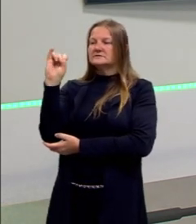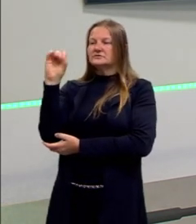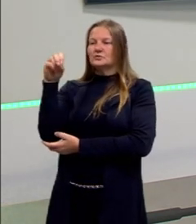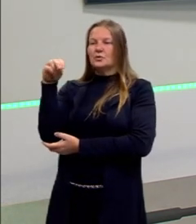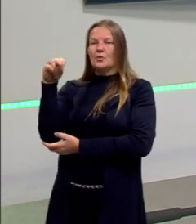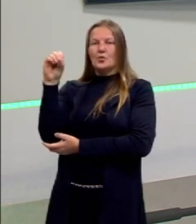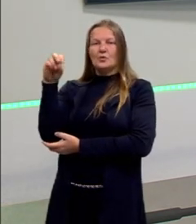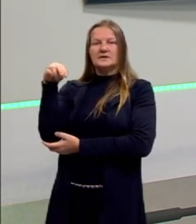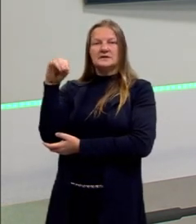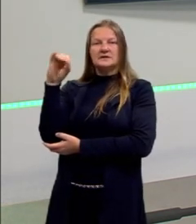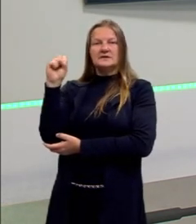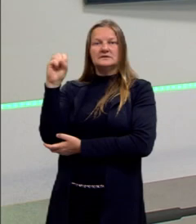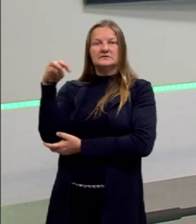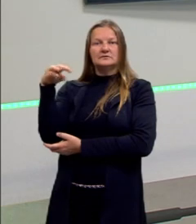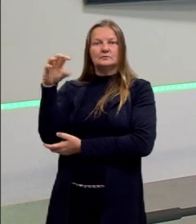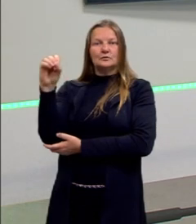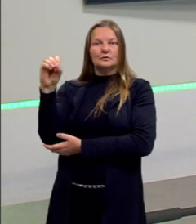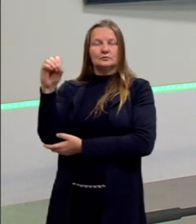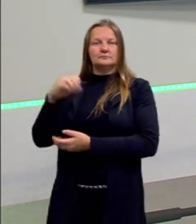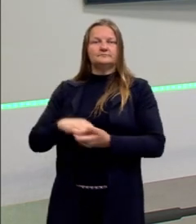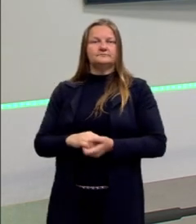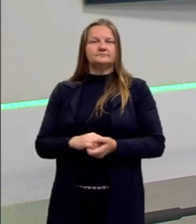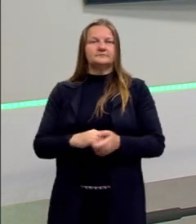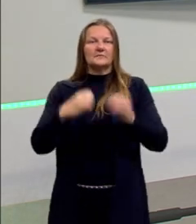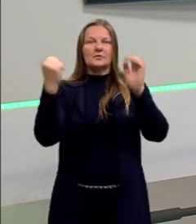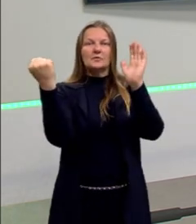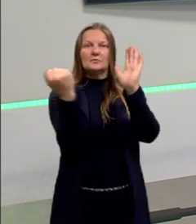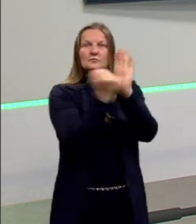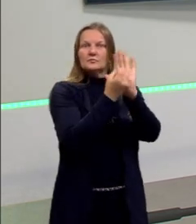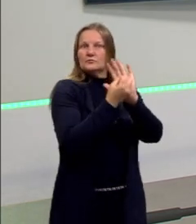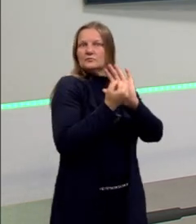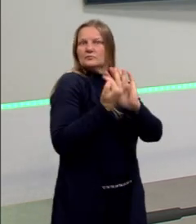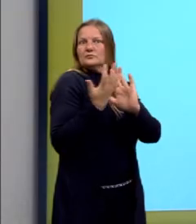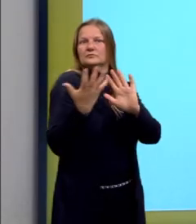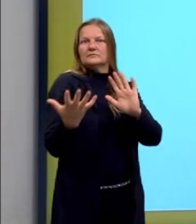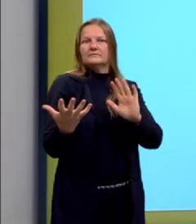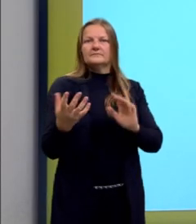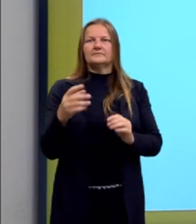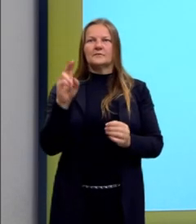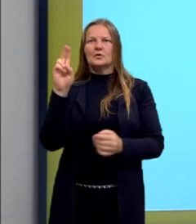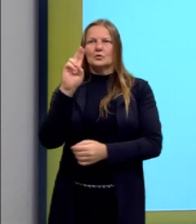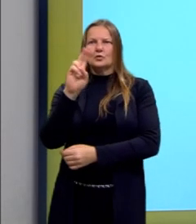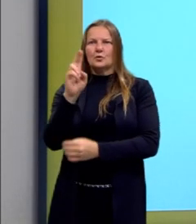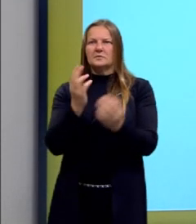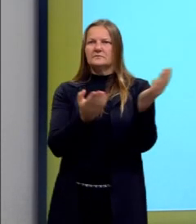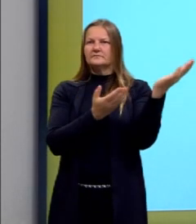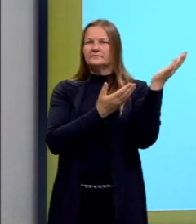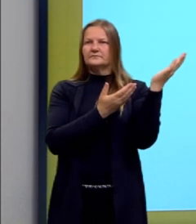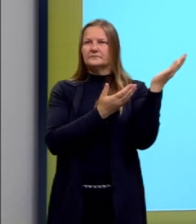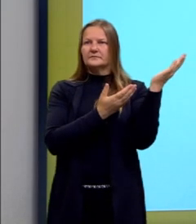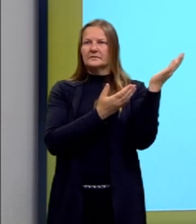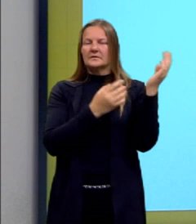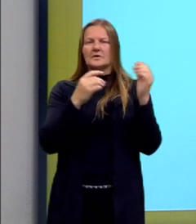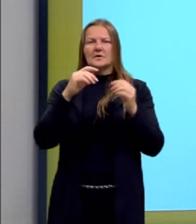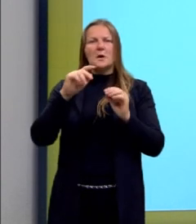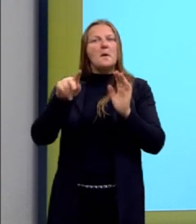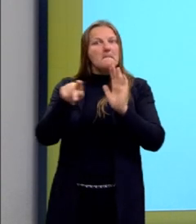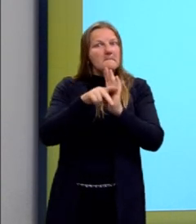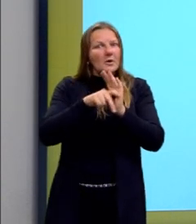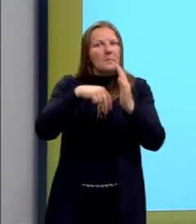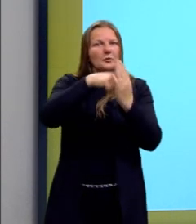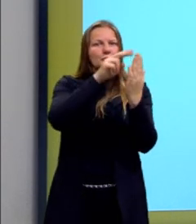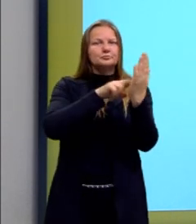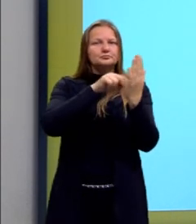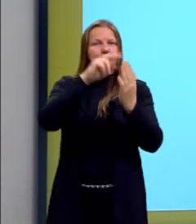artista do movimento impressionista, Claude Monet. Nós temos aqui um autorretrato dele. E o